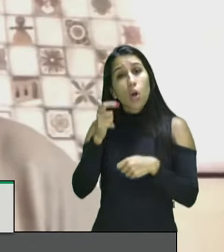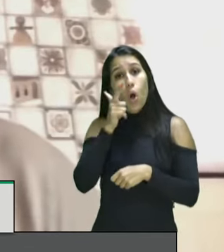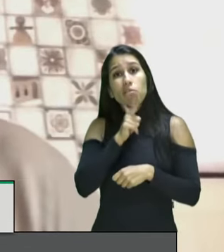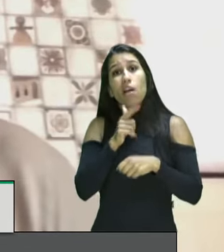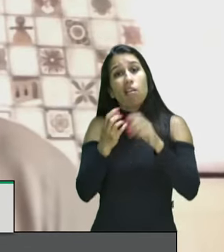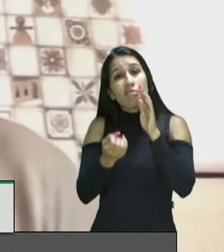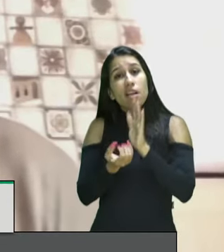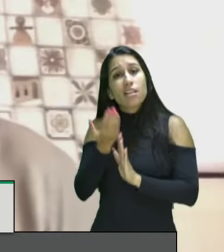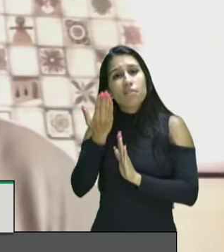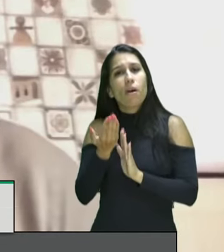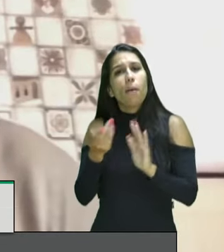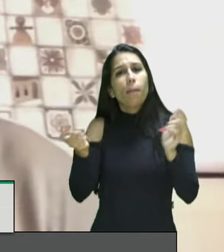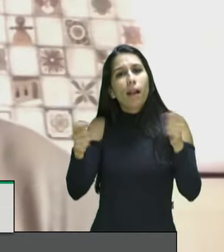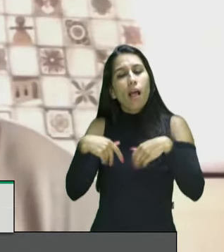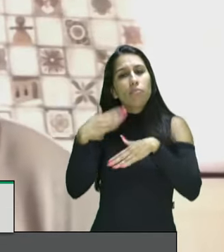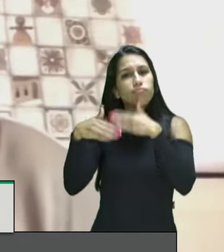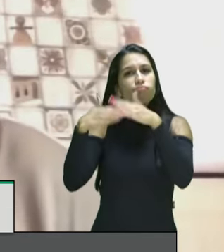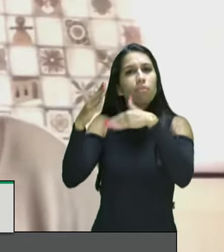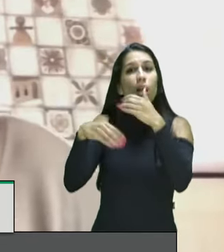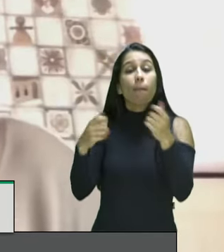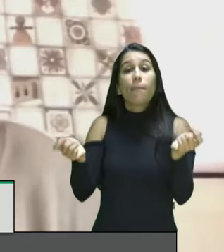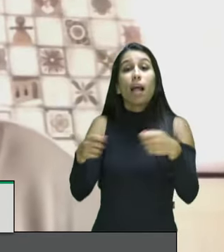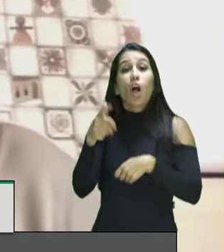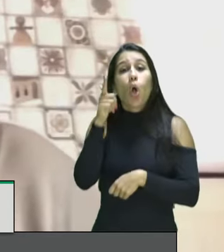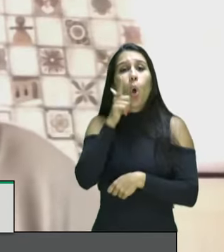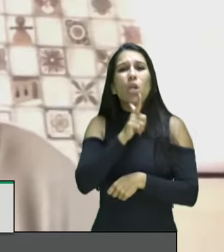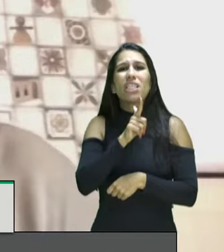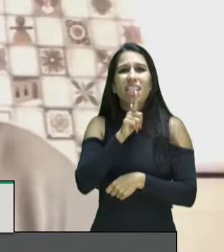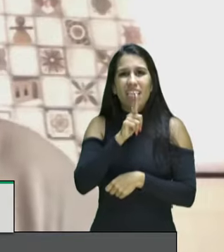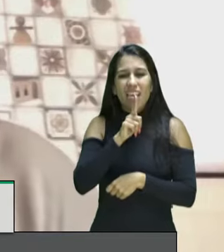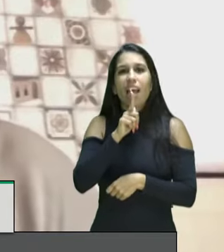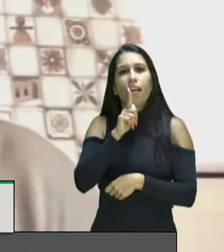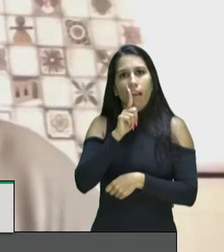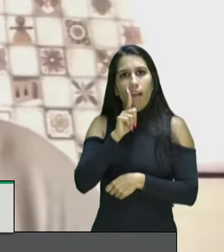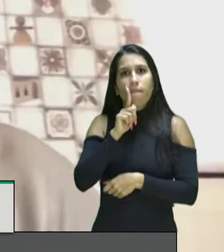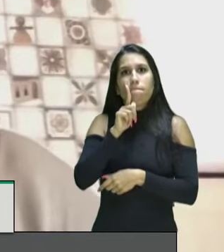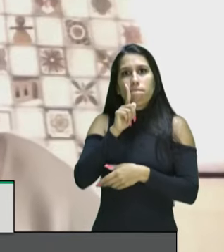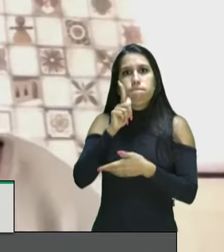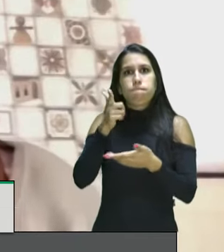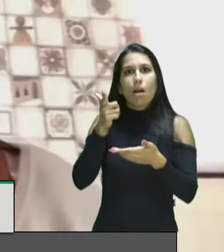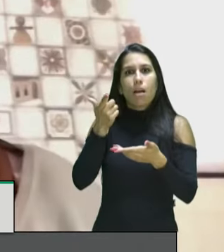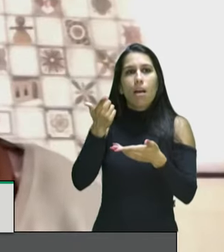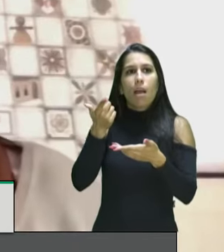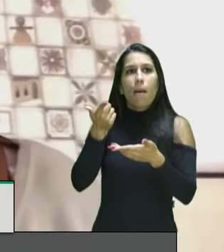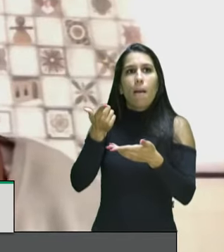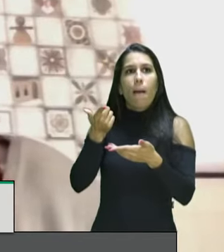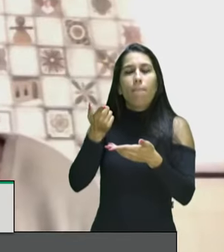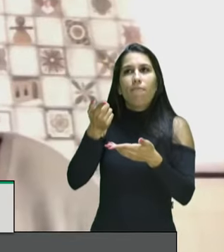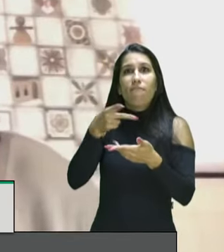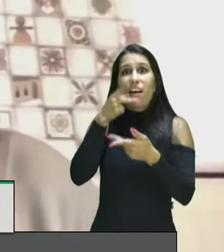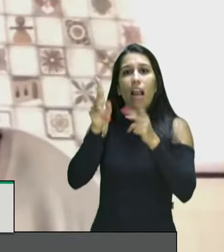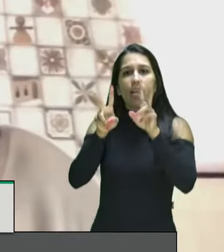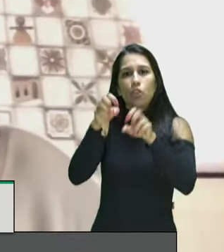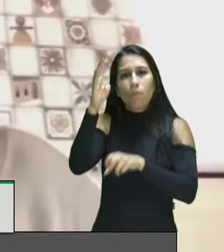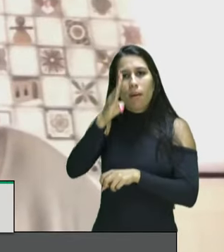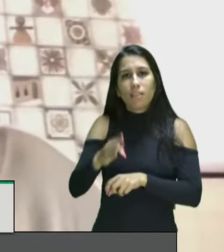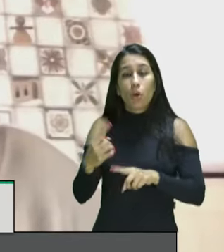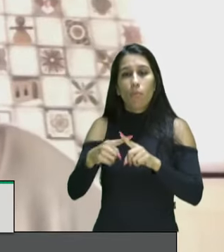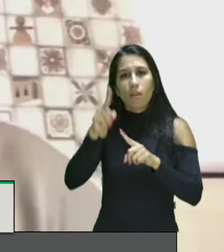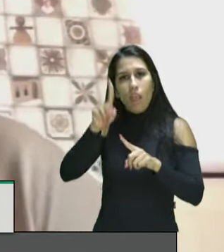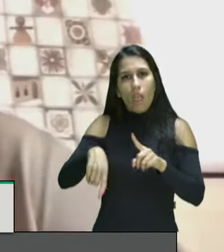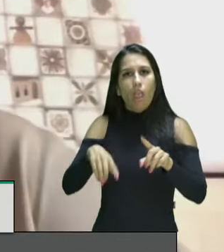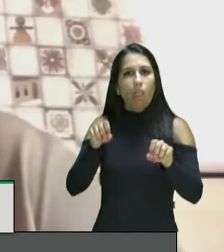desenvolver para que a gente possa punir o Brasil por crime de lesa humanidade punir o Brasil por crime de genocídio